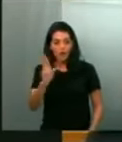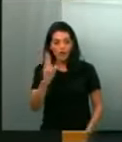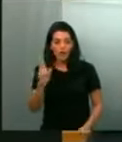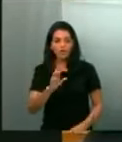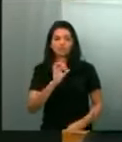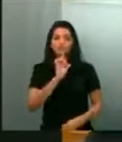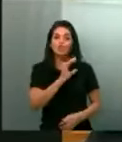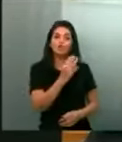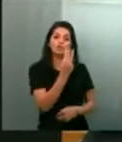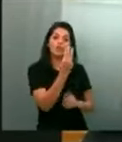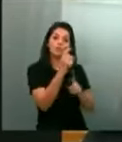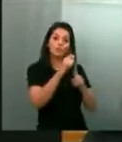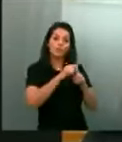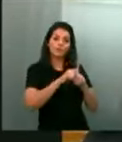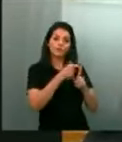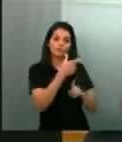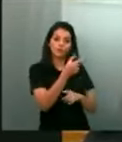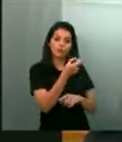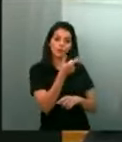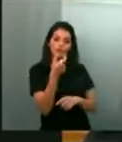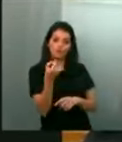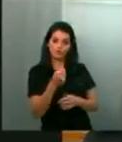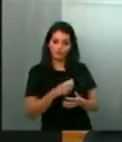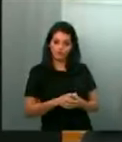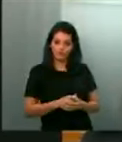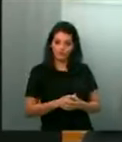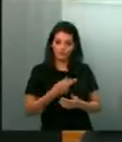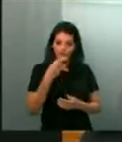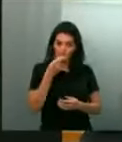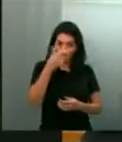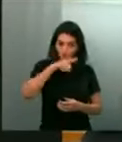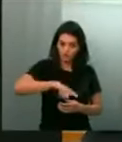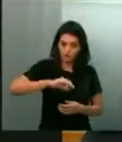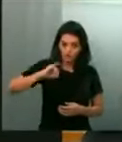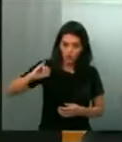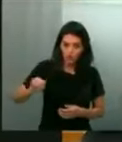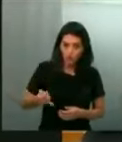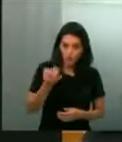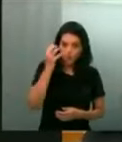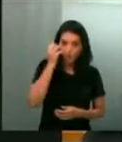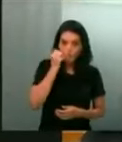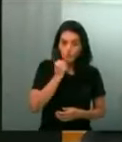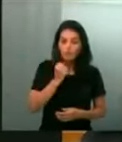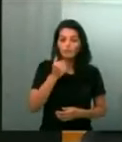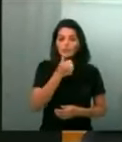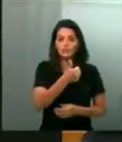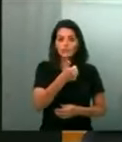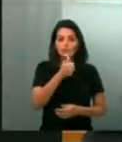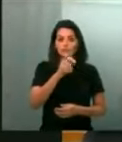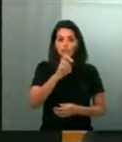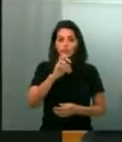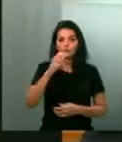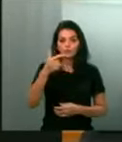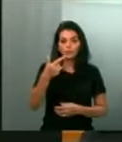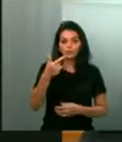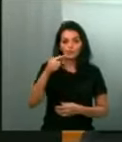primeiro trimestre de 2020. Repito o lucro, 152